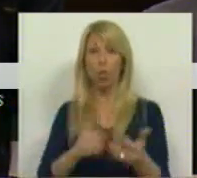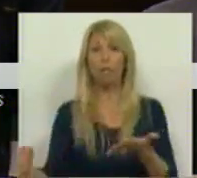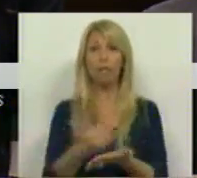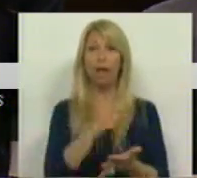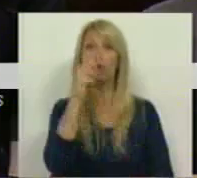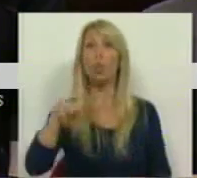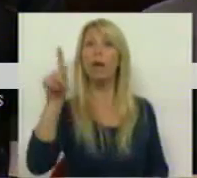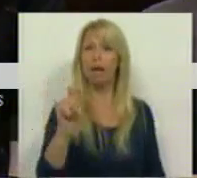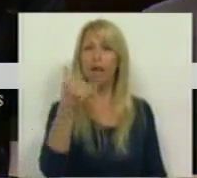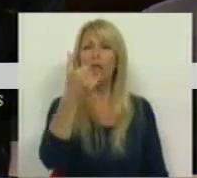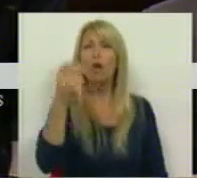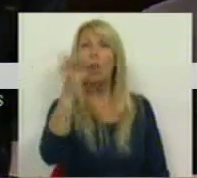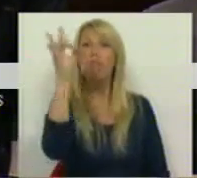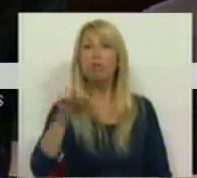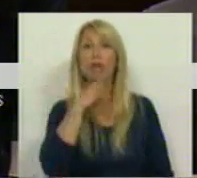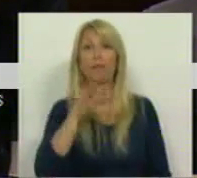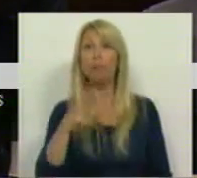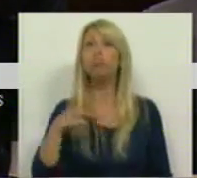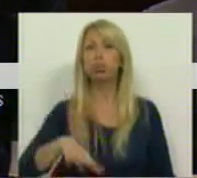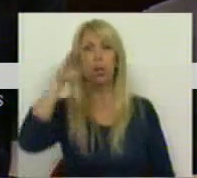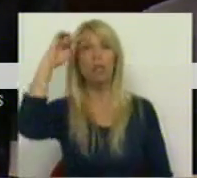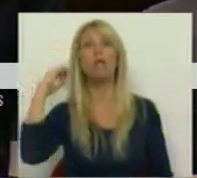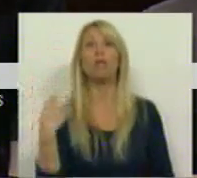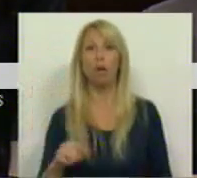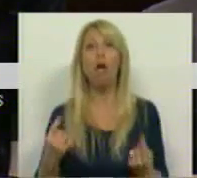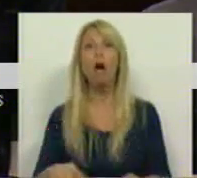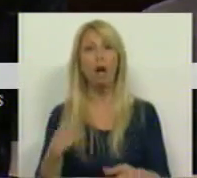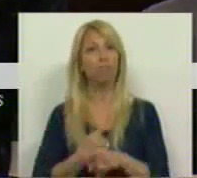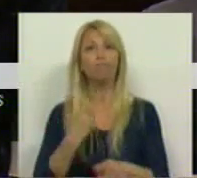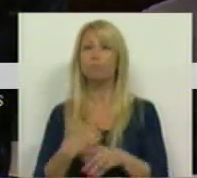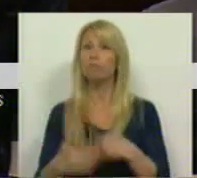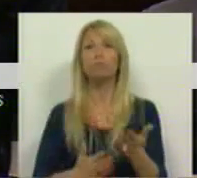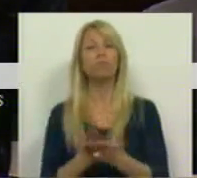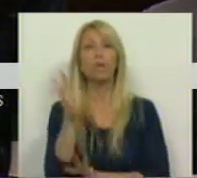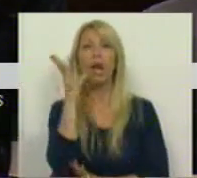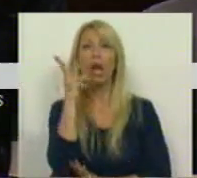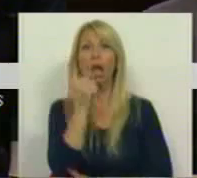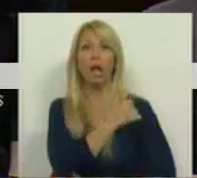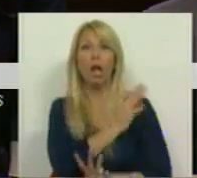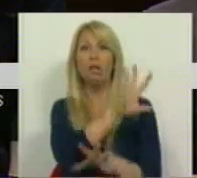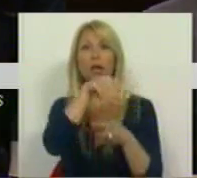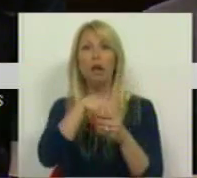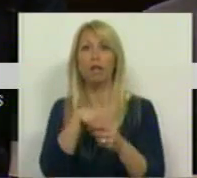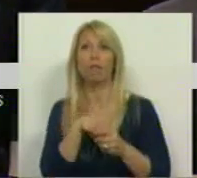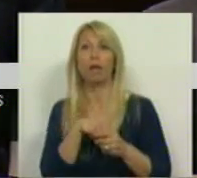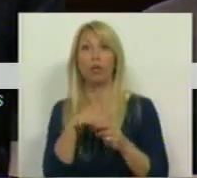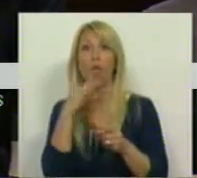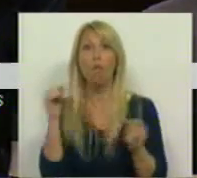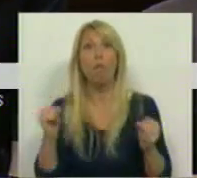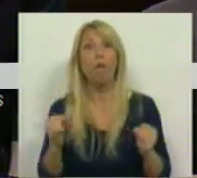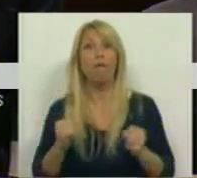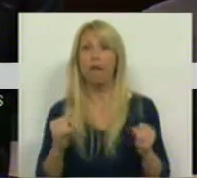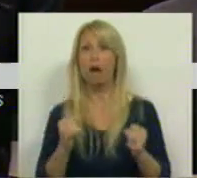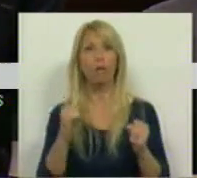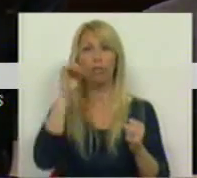25% das famílias portuguesas têm dificuldades em manter aquecida a sua casa de forma adequada durante o inverno.